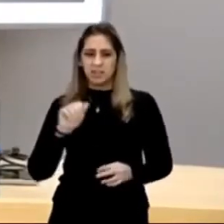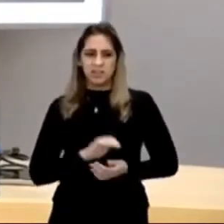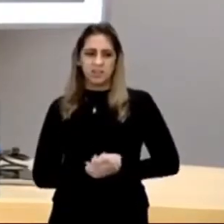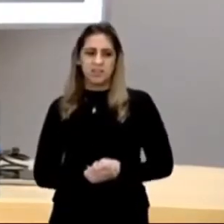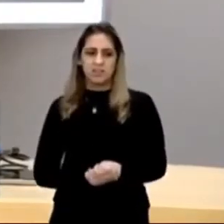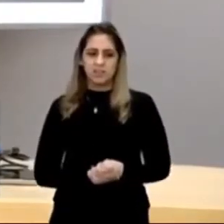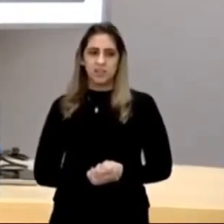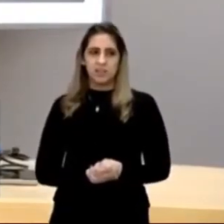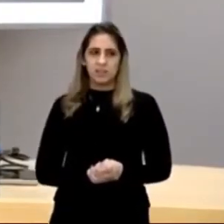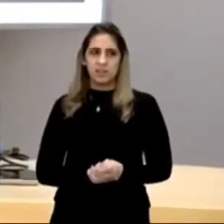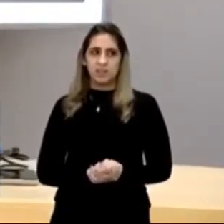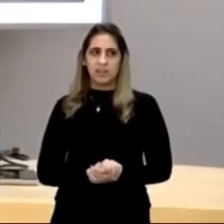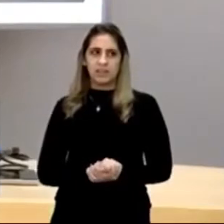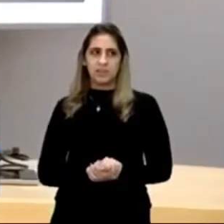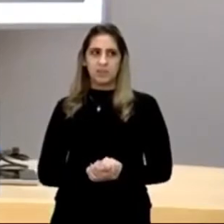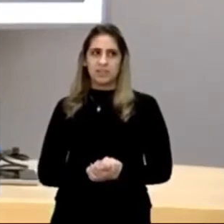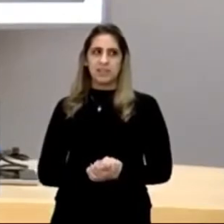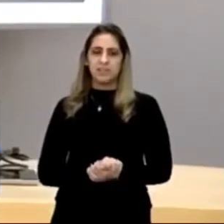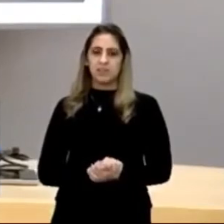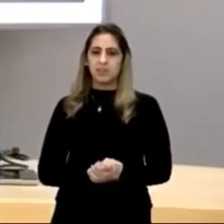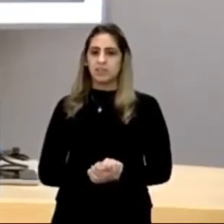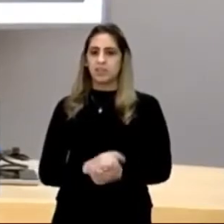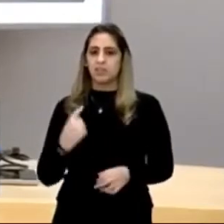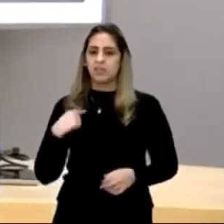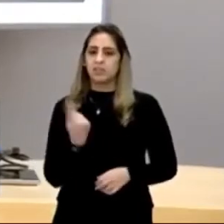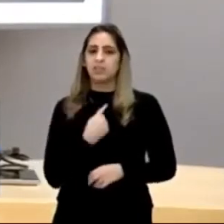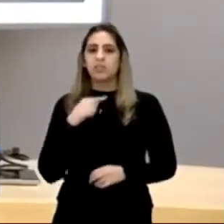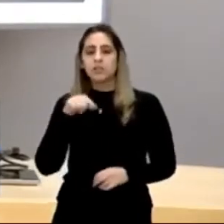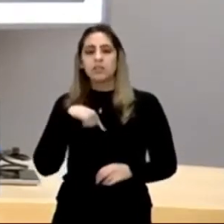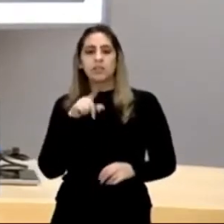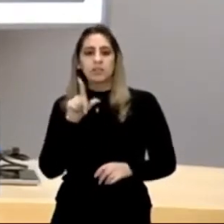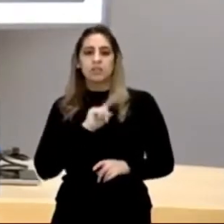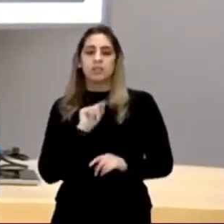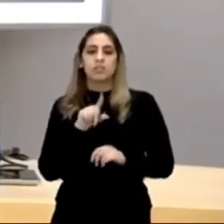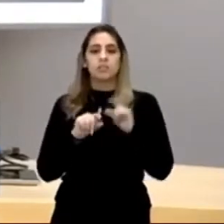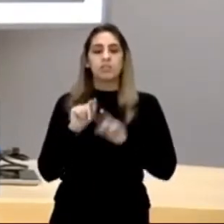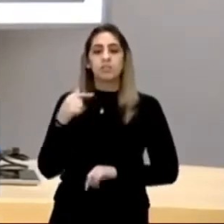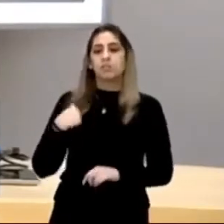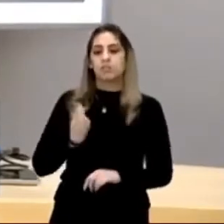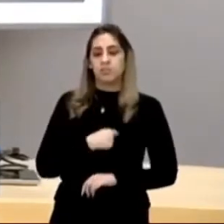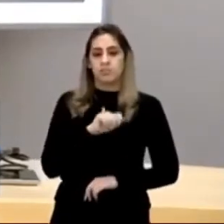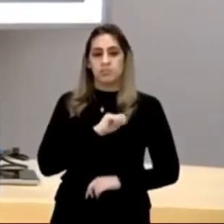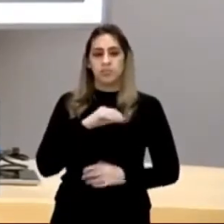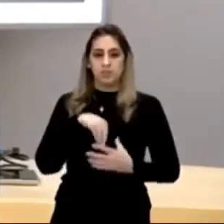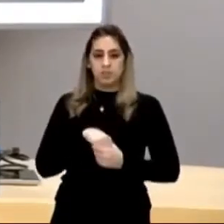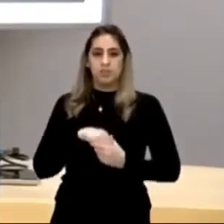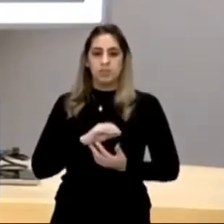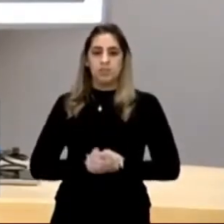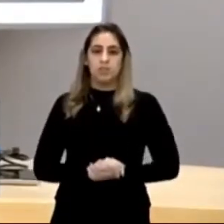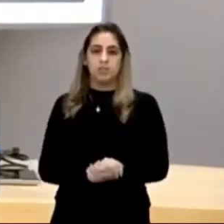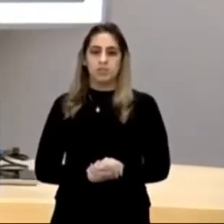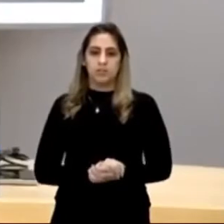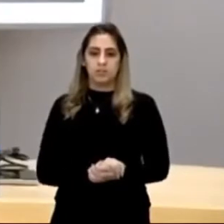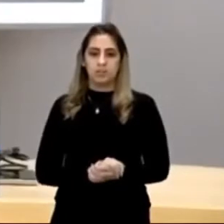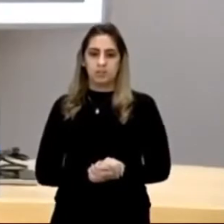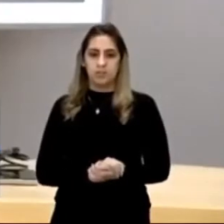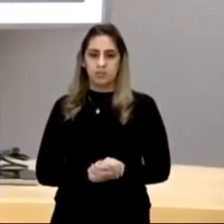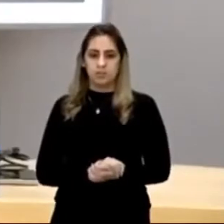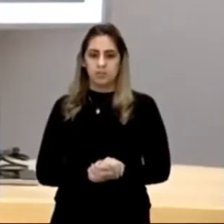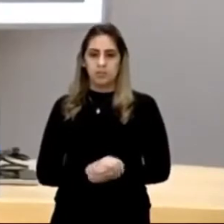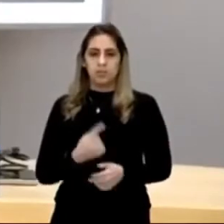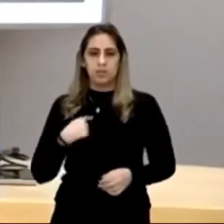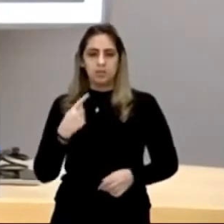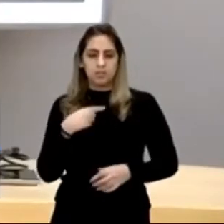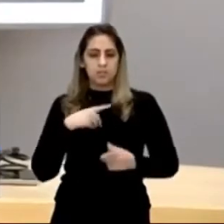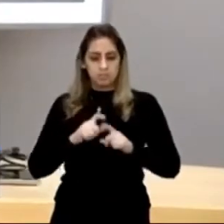é o eufemismo para dizer que Portugal cedeu o seu domínio para a Espanha, a Espanha dominou Portugal durante muito tempo, e aí o Brasil